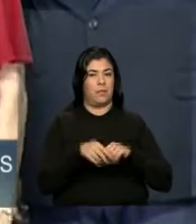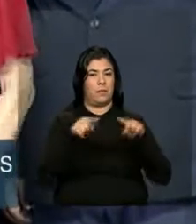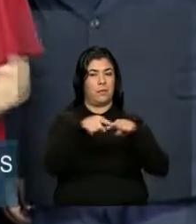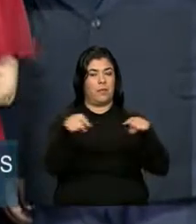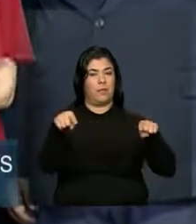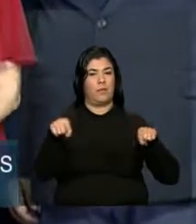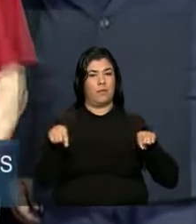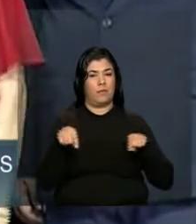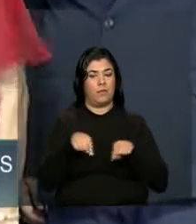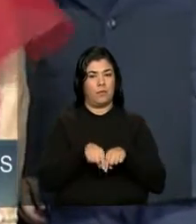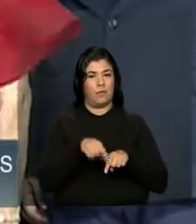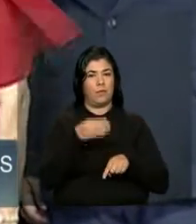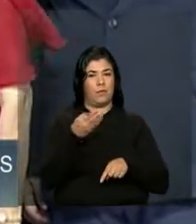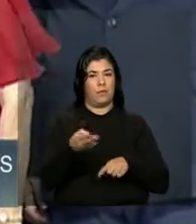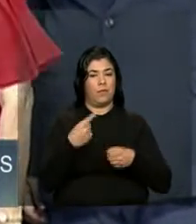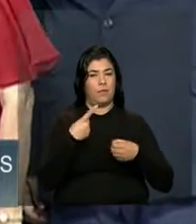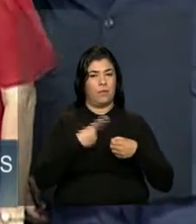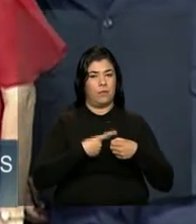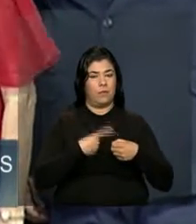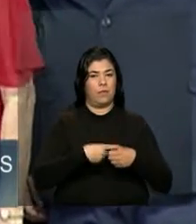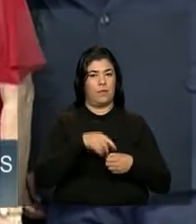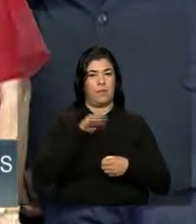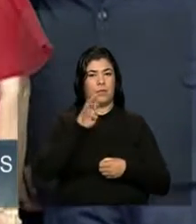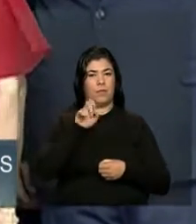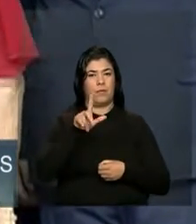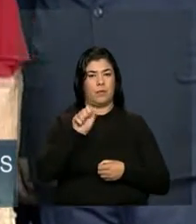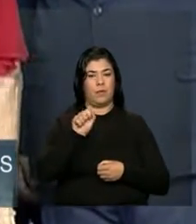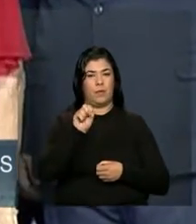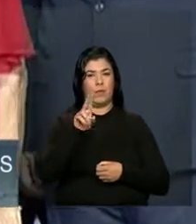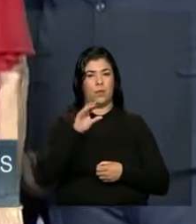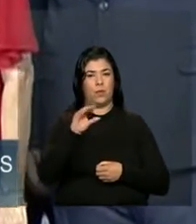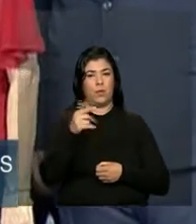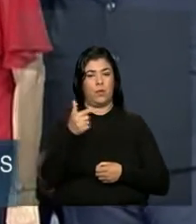habitacional do residencial Pela Suíça 2.